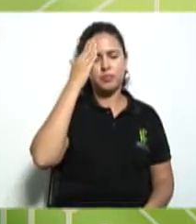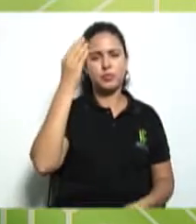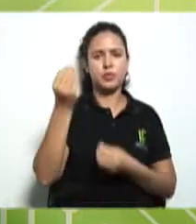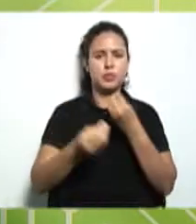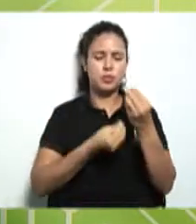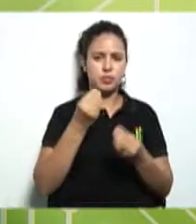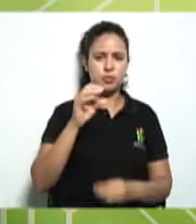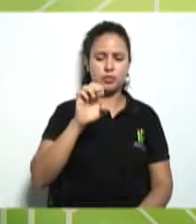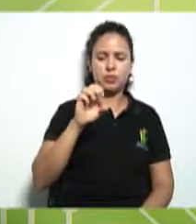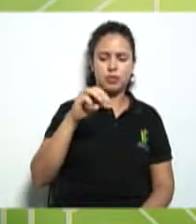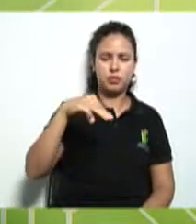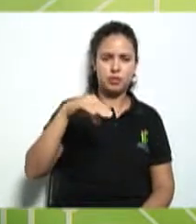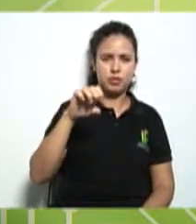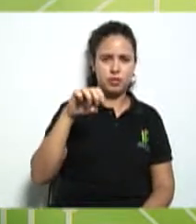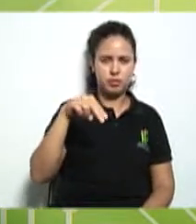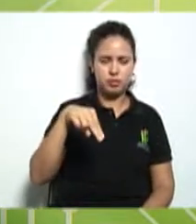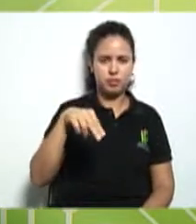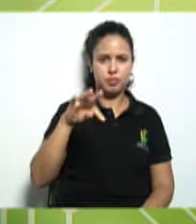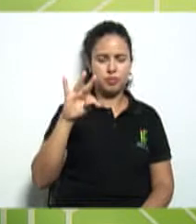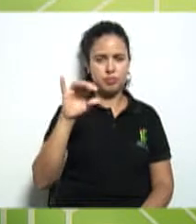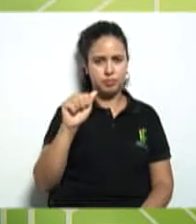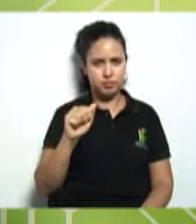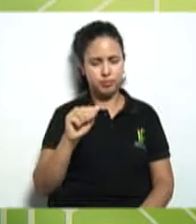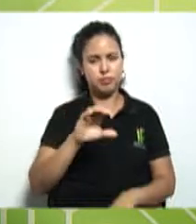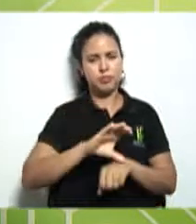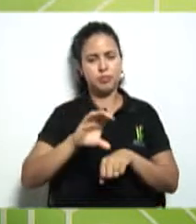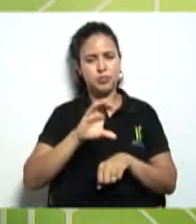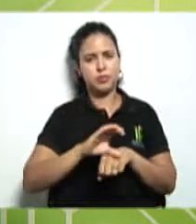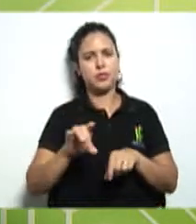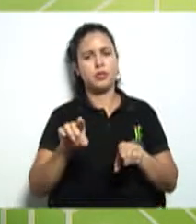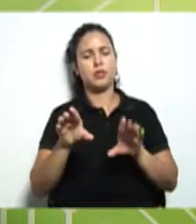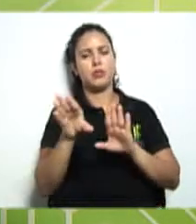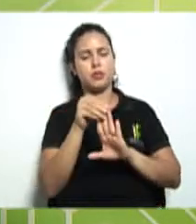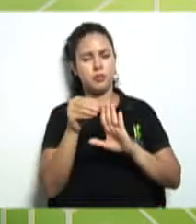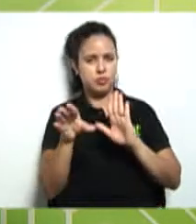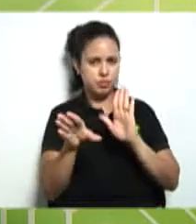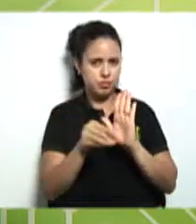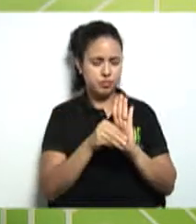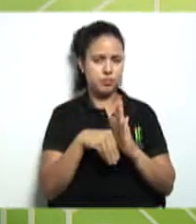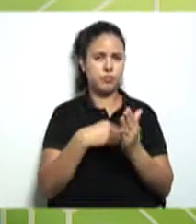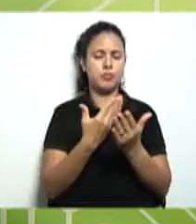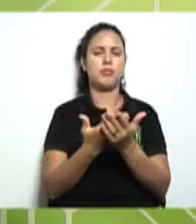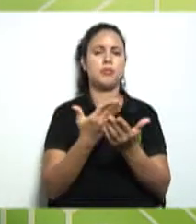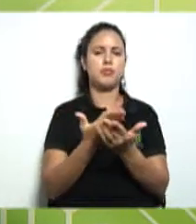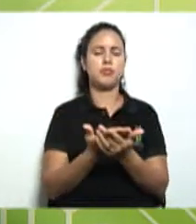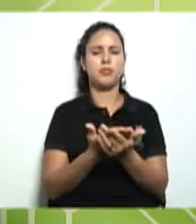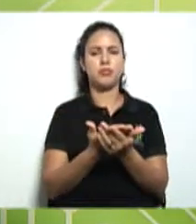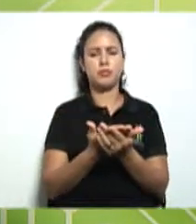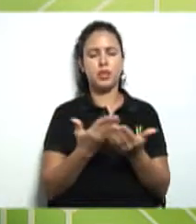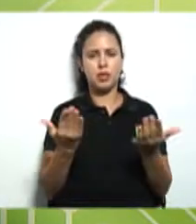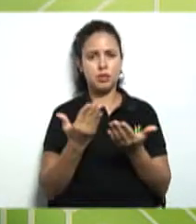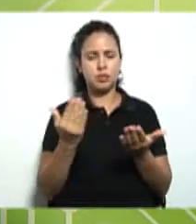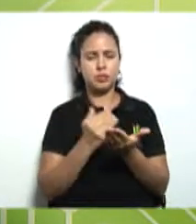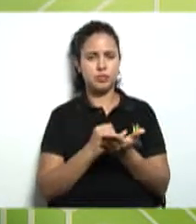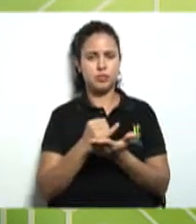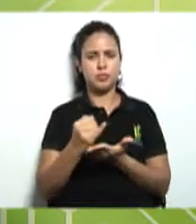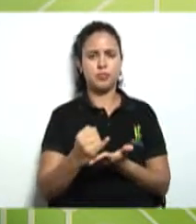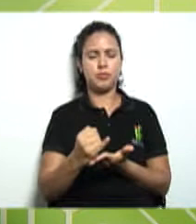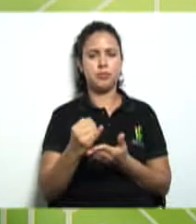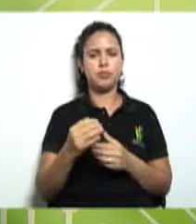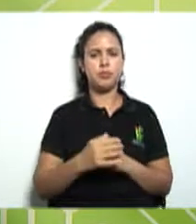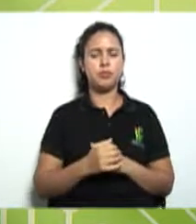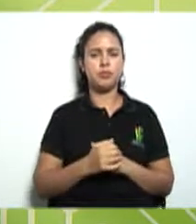curso, os objetivos da nossa disciplina, o conteúdo que nós vamos estar trabalhando nessa aula, então agora vamos dar início.